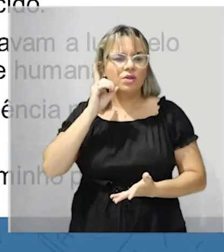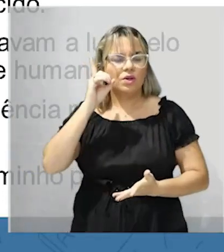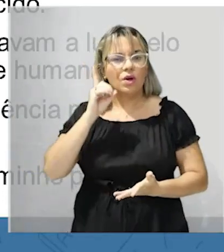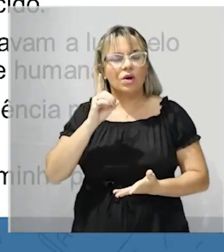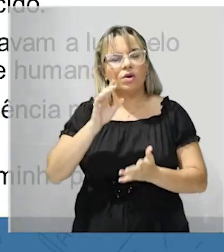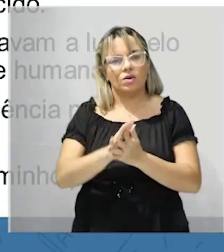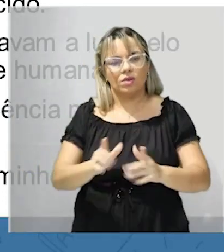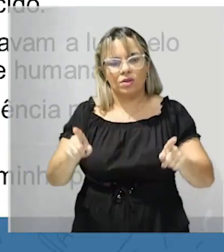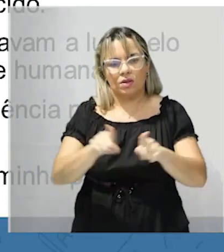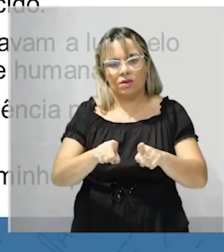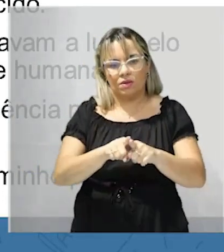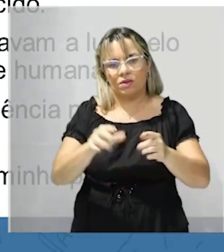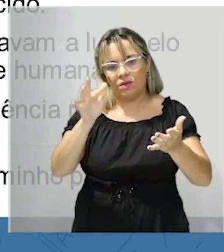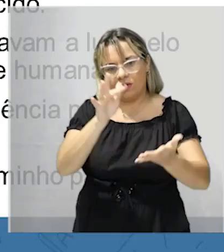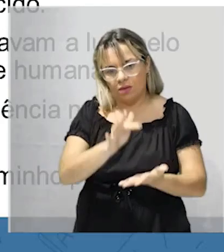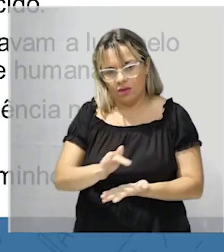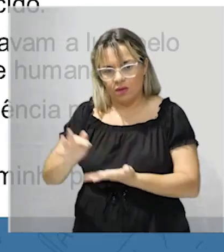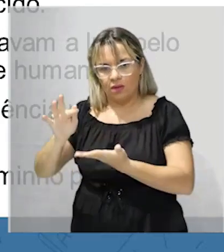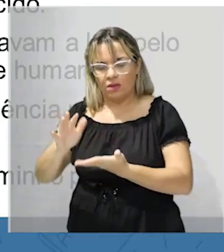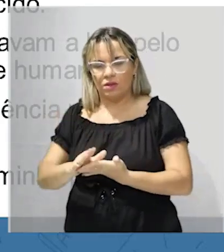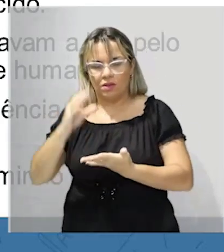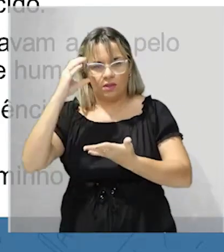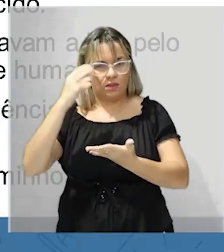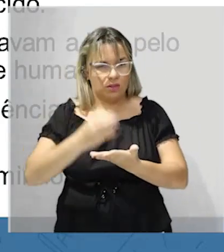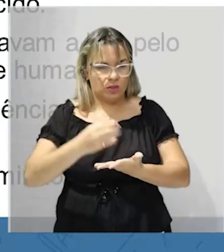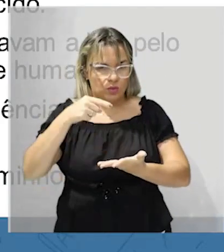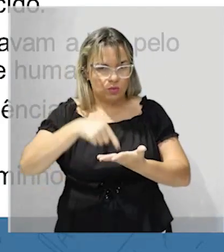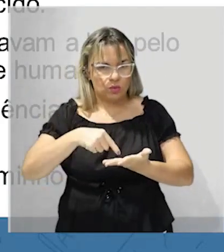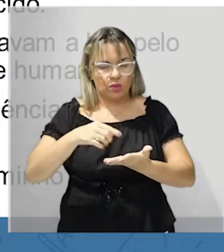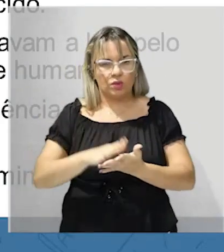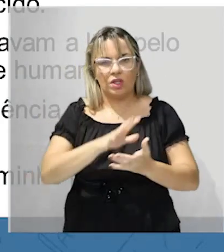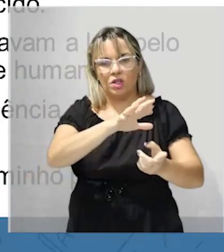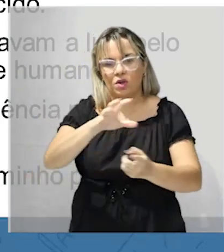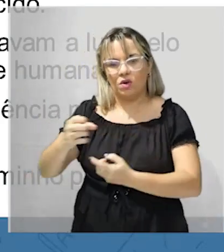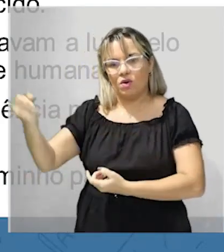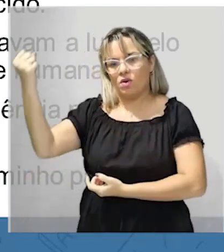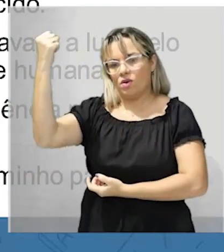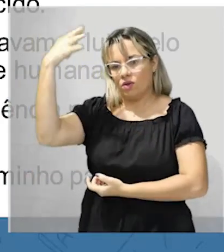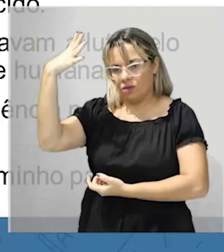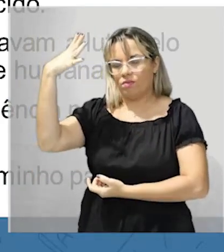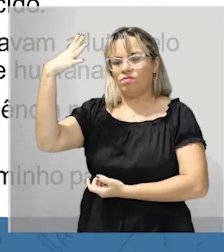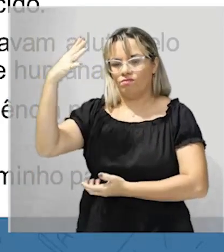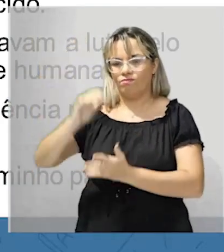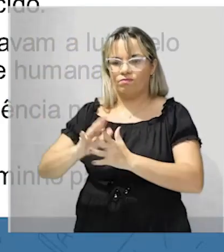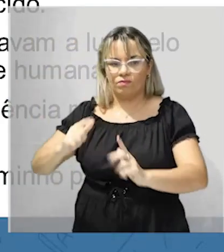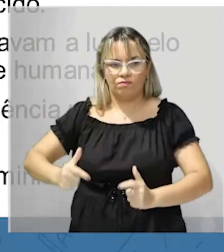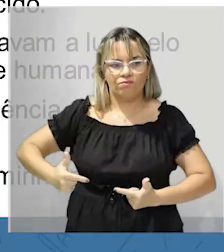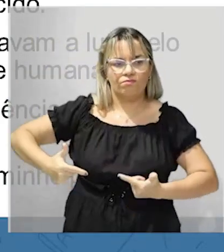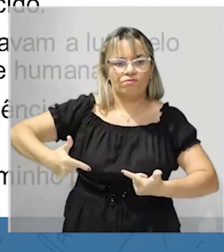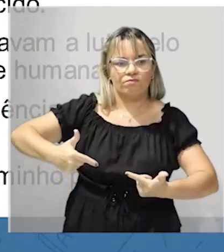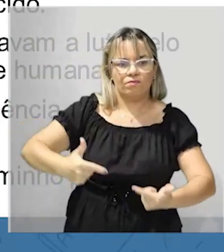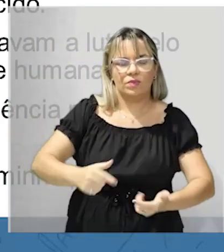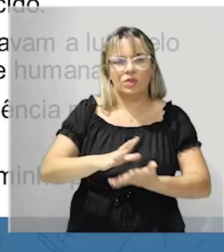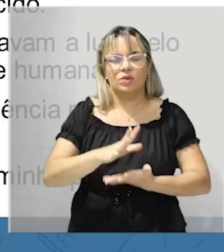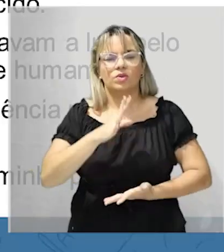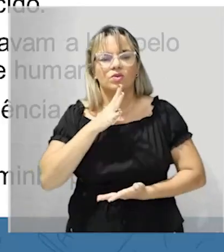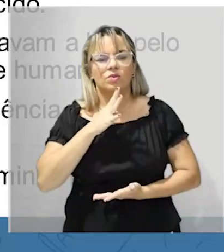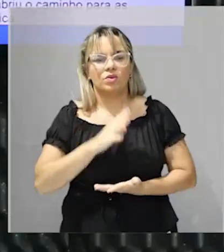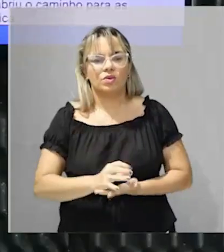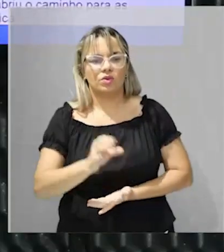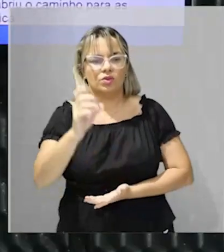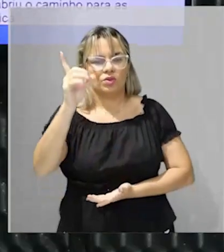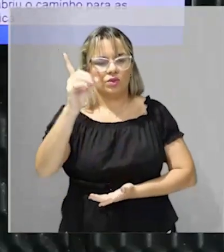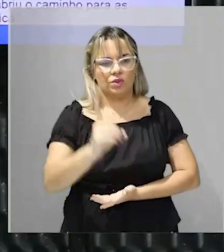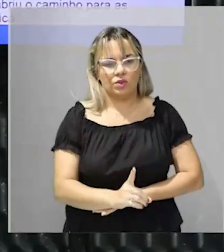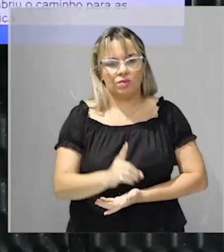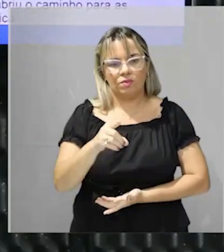Unidos quanto na França as teses iluministas sustentavam a luta pelo reconhecimento